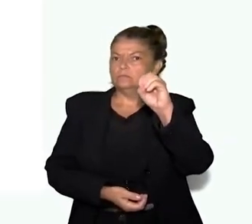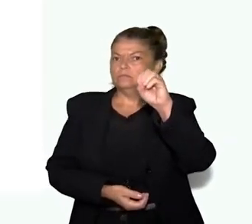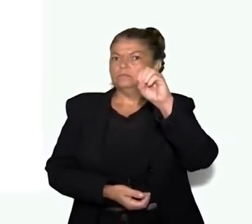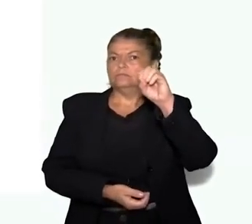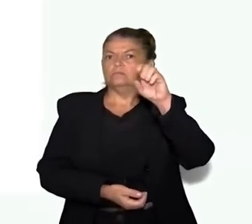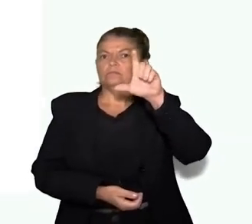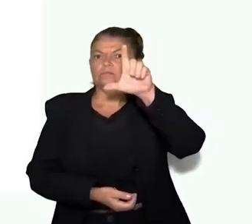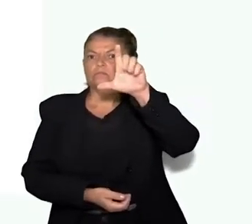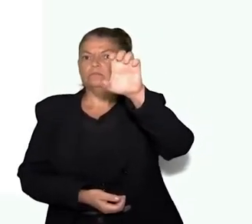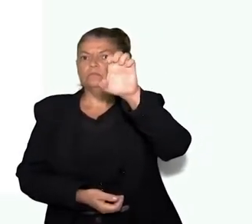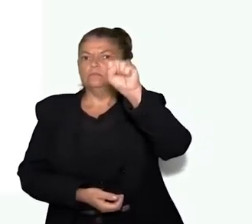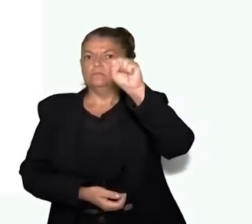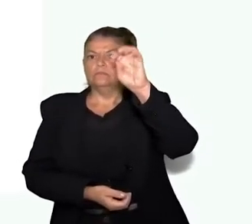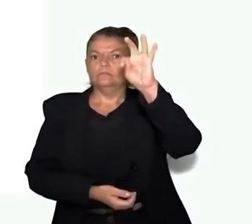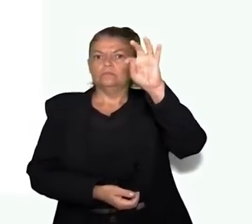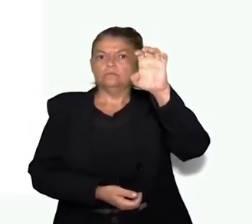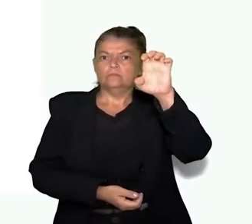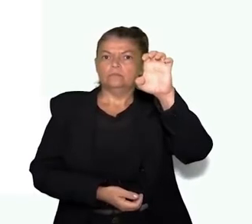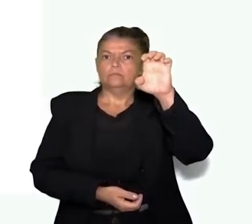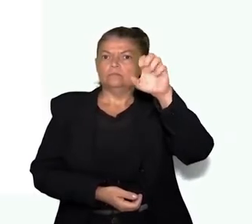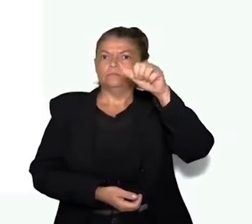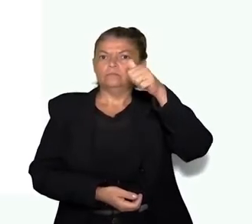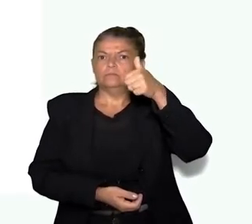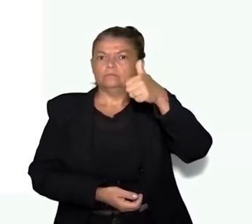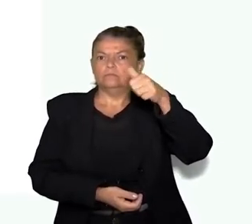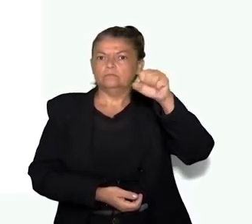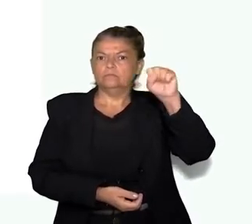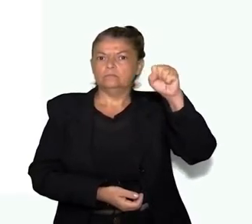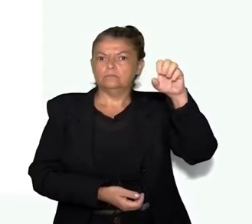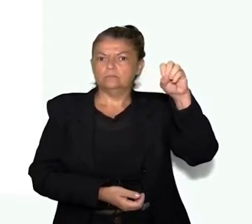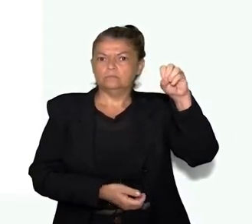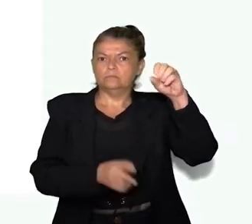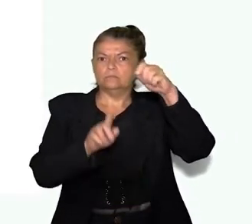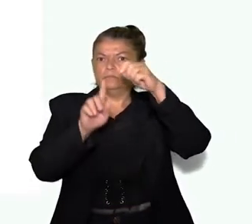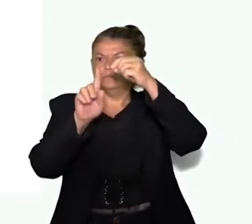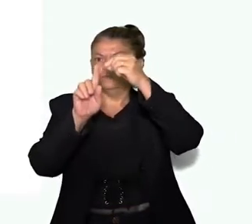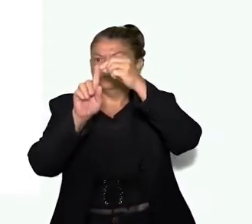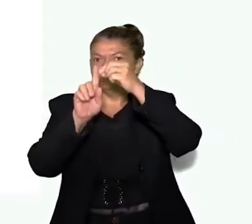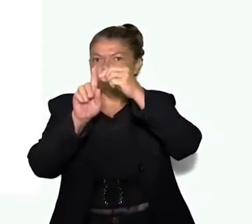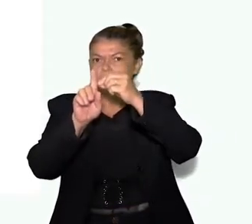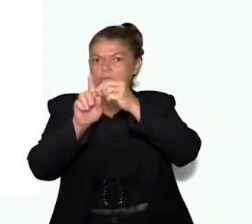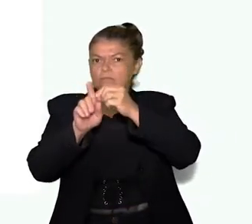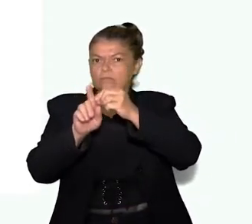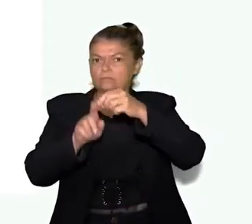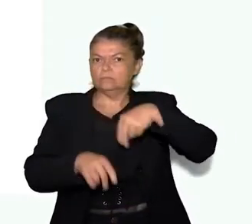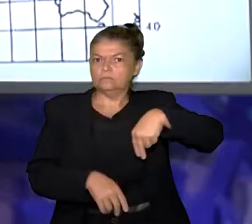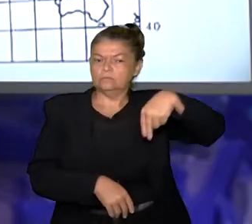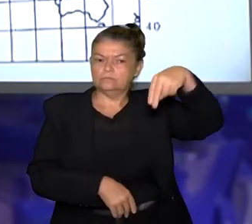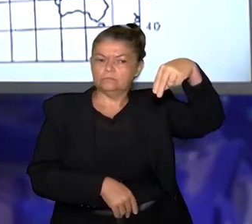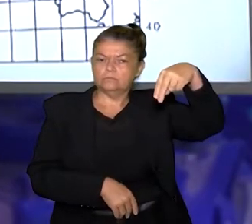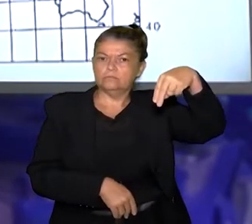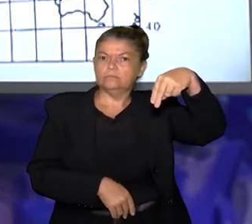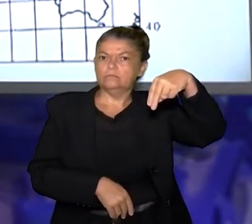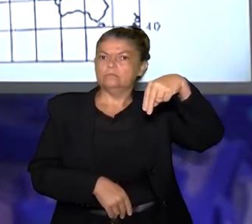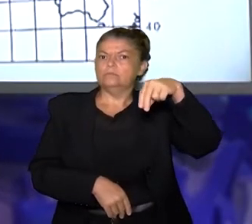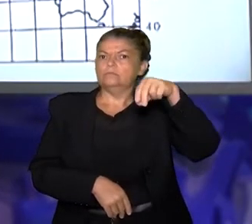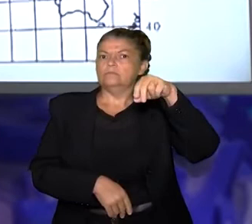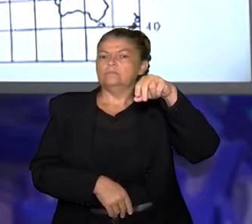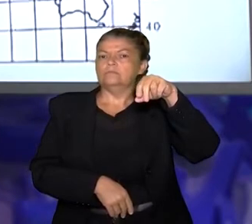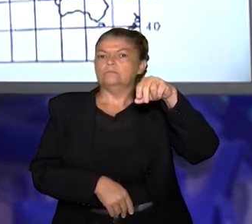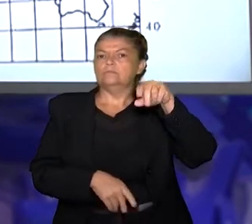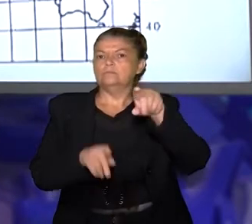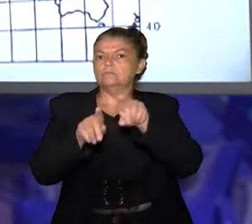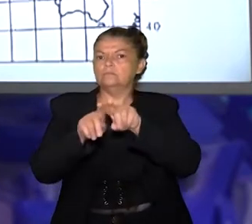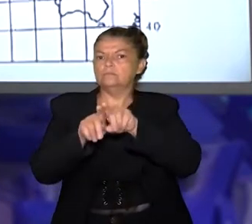forma as longitudes leste com 180 graus leste. No oeste são as linhas verticais também, longitude